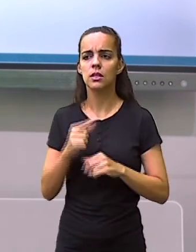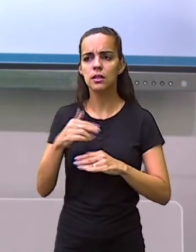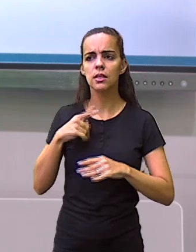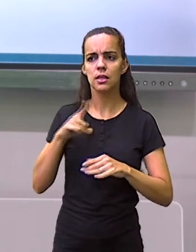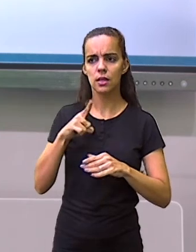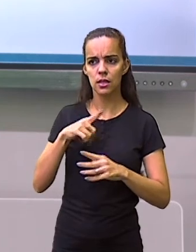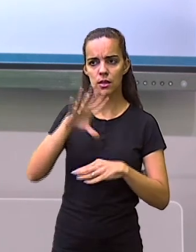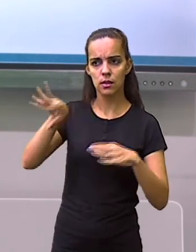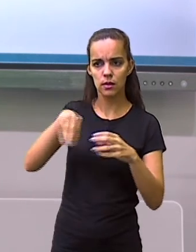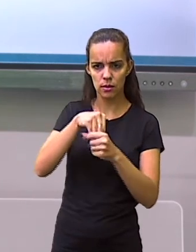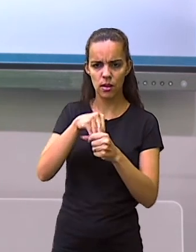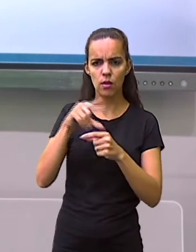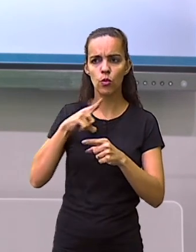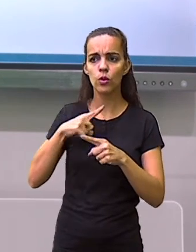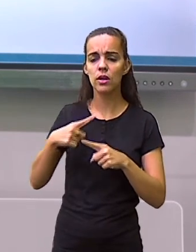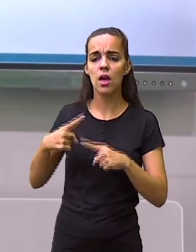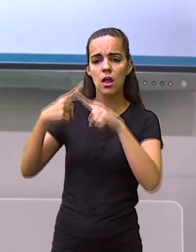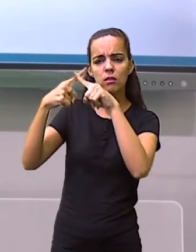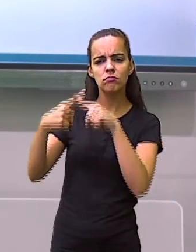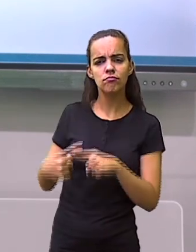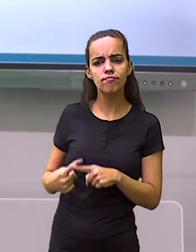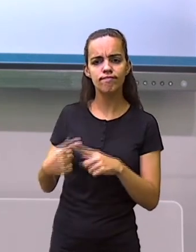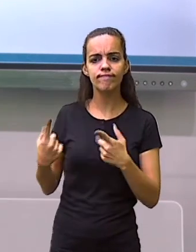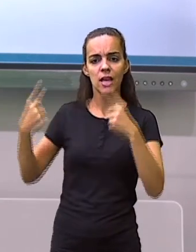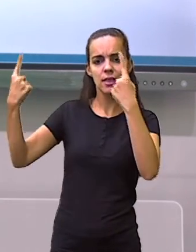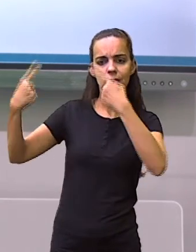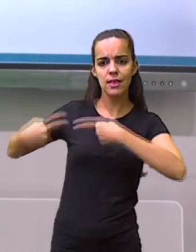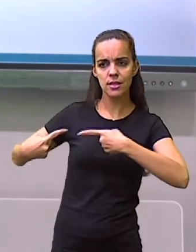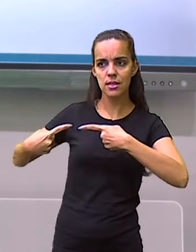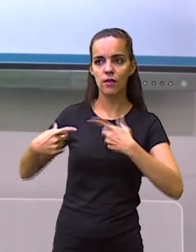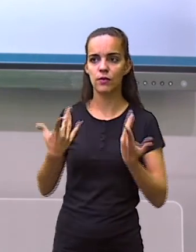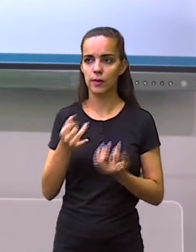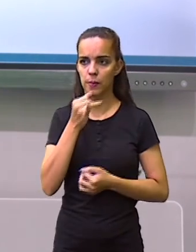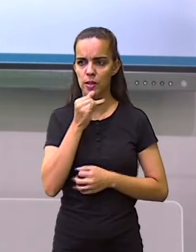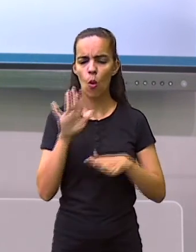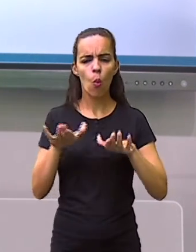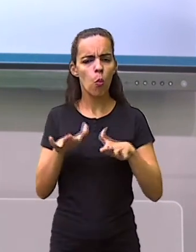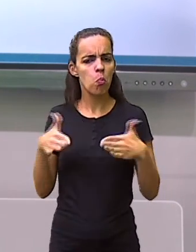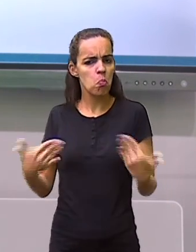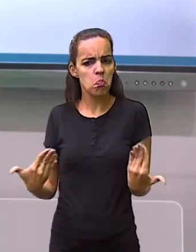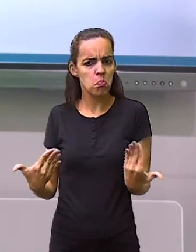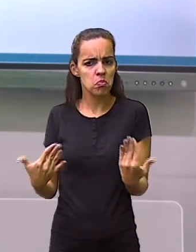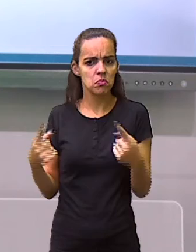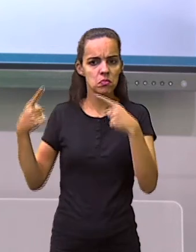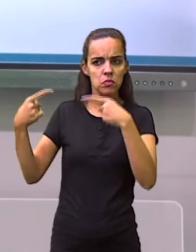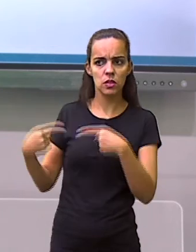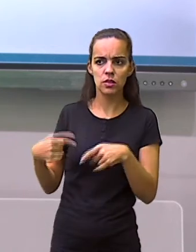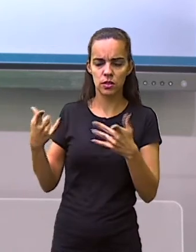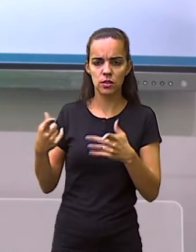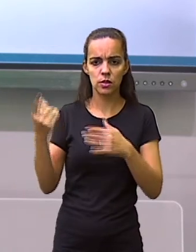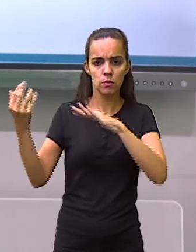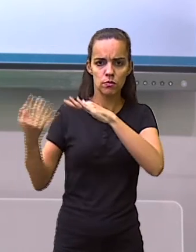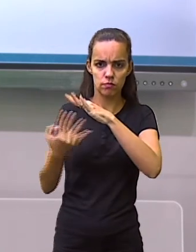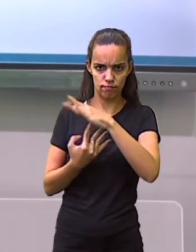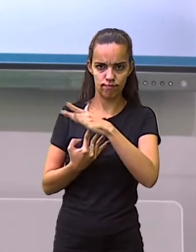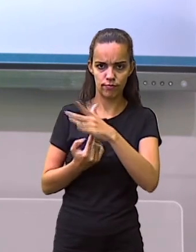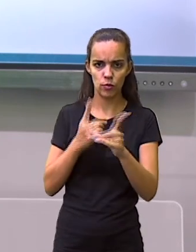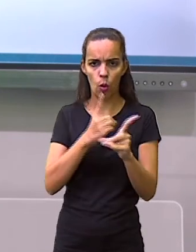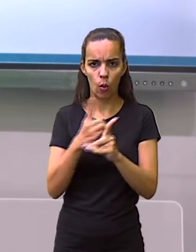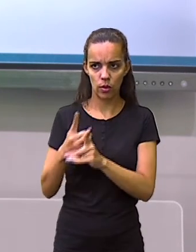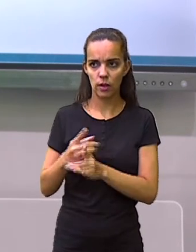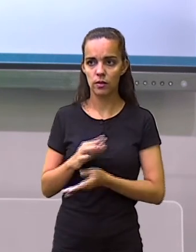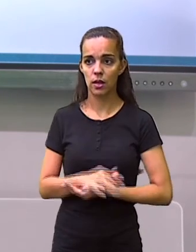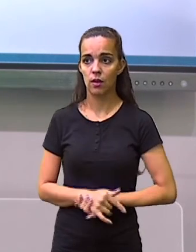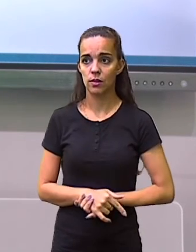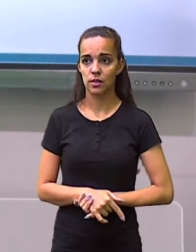desafios. E quais são os desafios encontrados pelos migrantes? Vamos